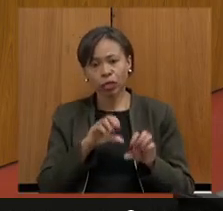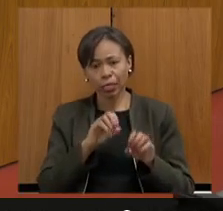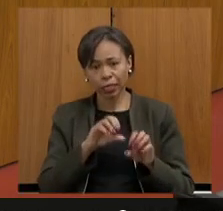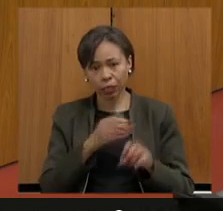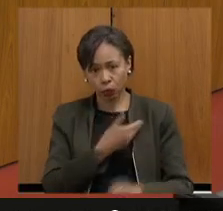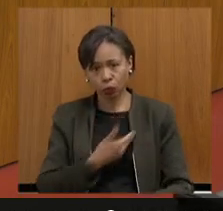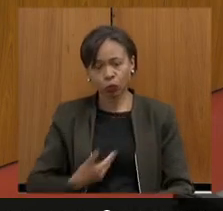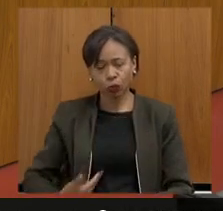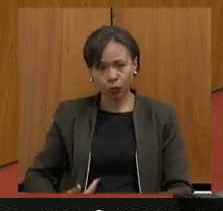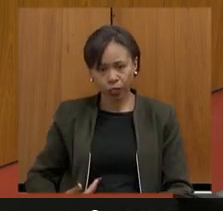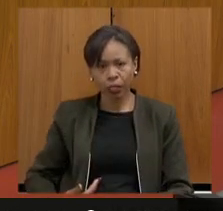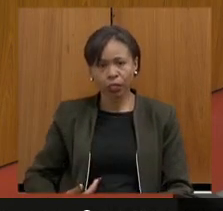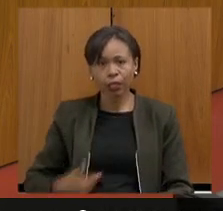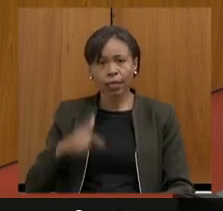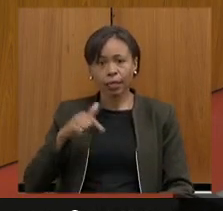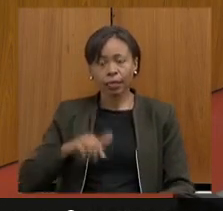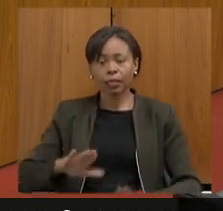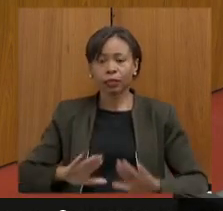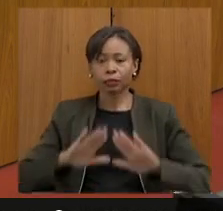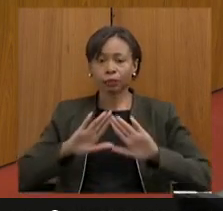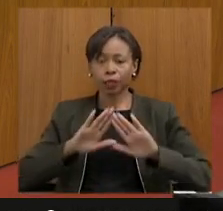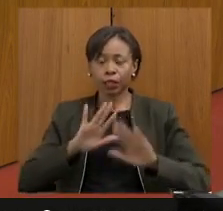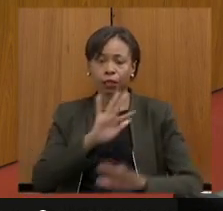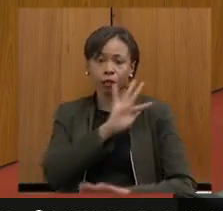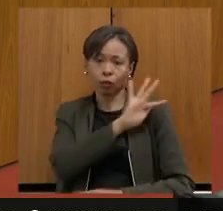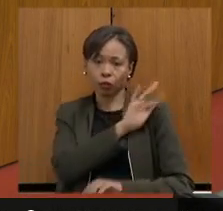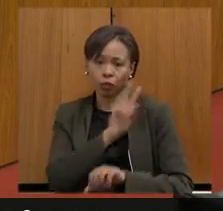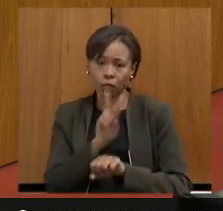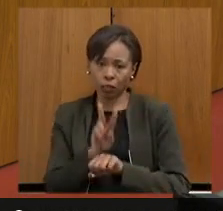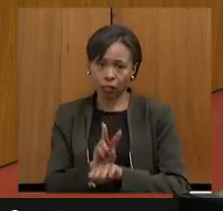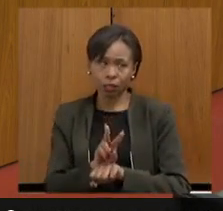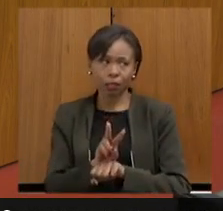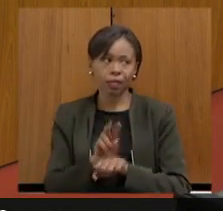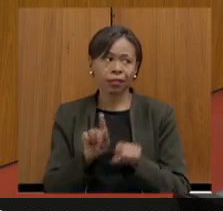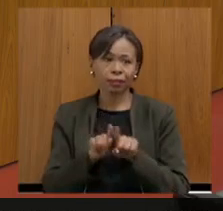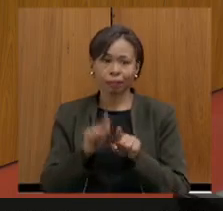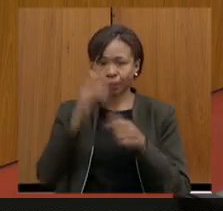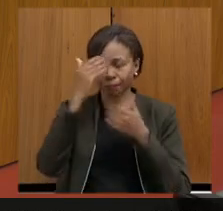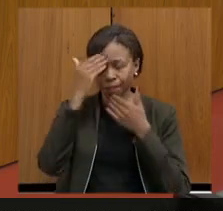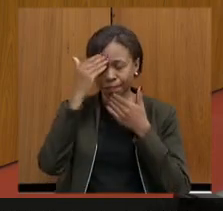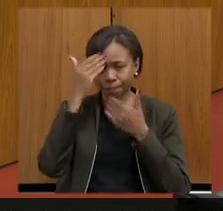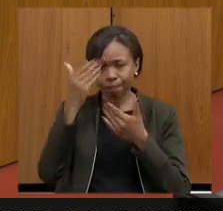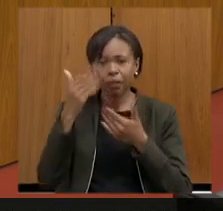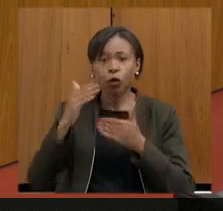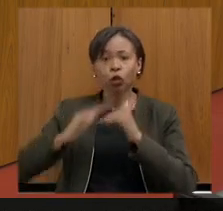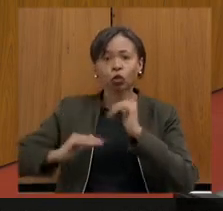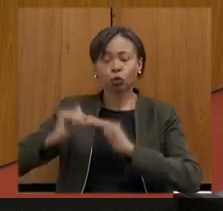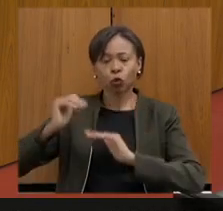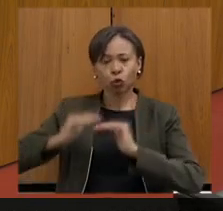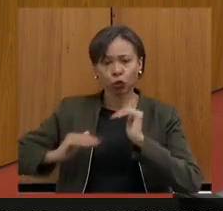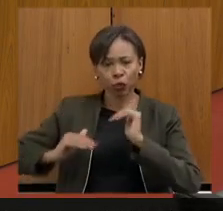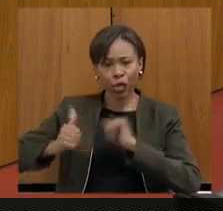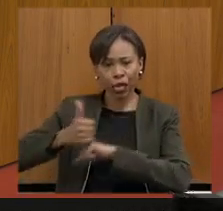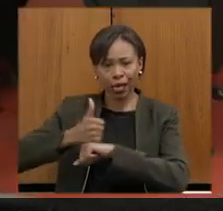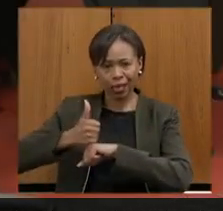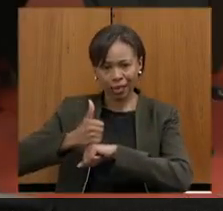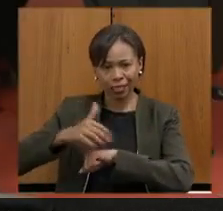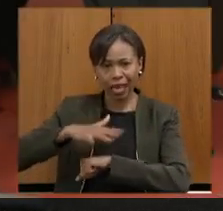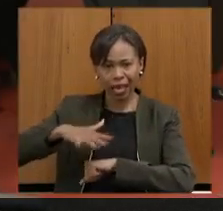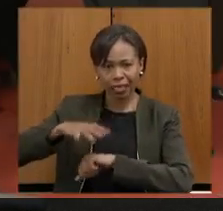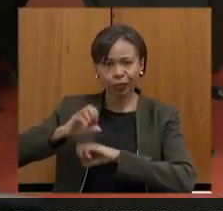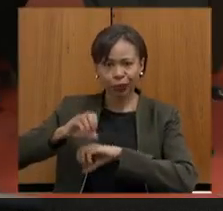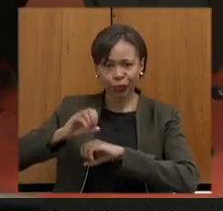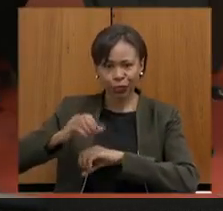dos assembleia fiscaliza quero agradecer a presença dos profissionais de educação que estiveram conosco